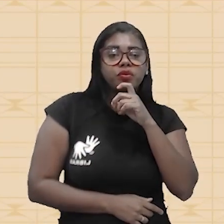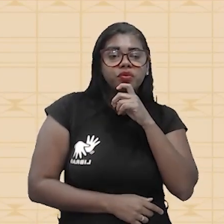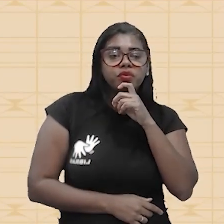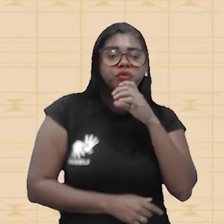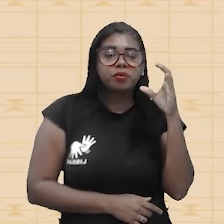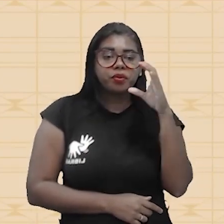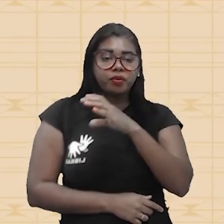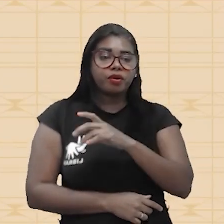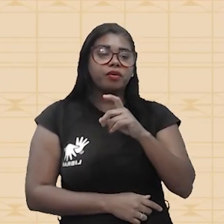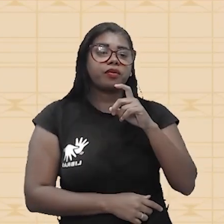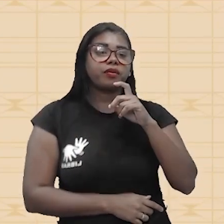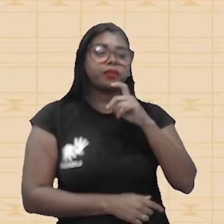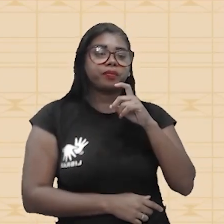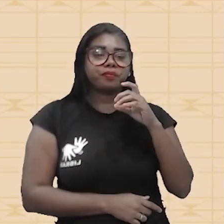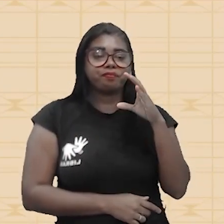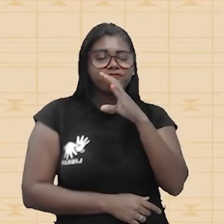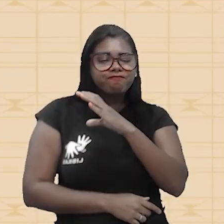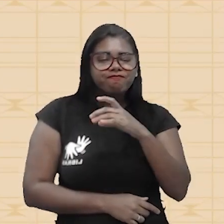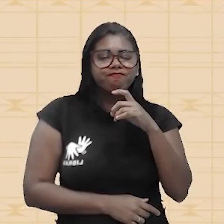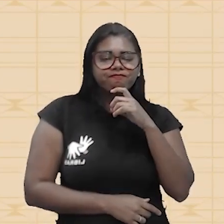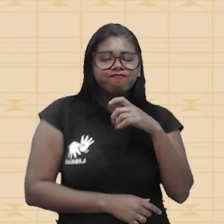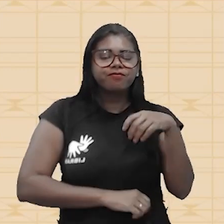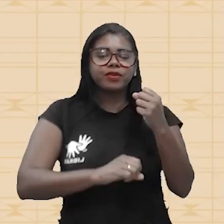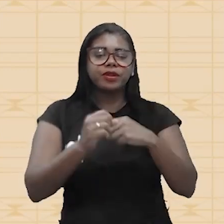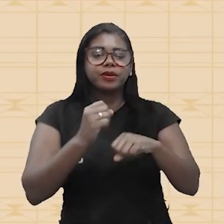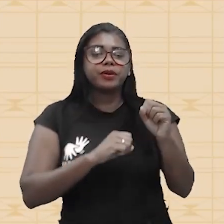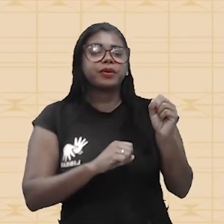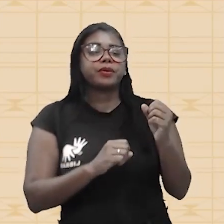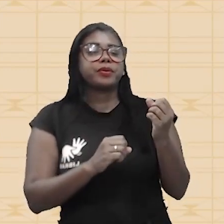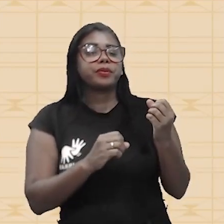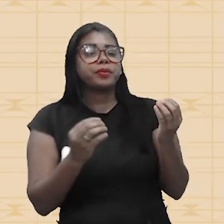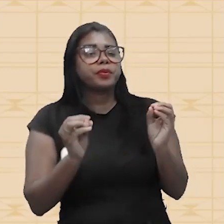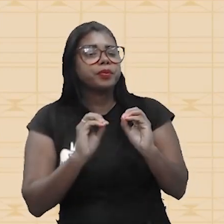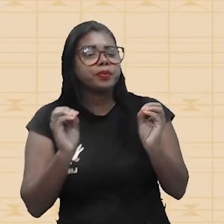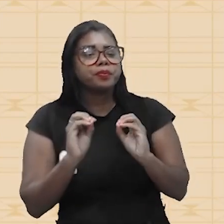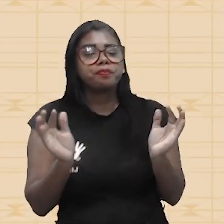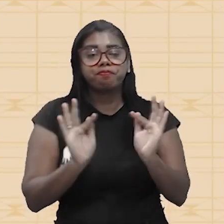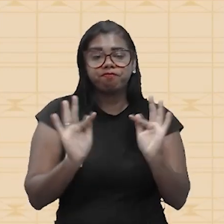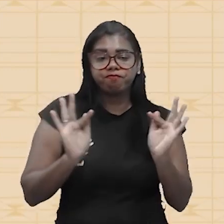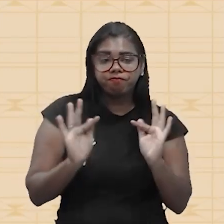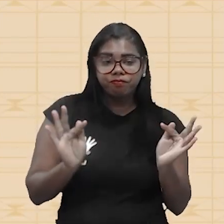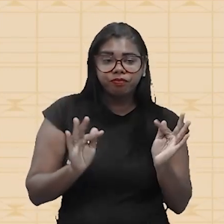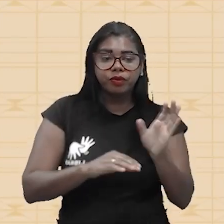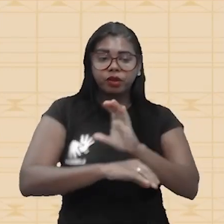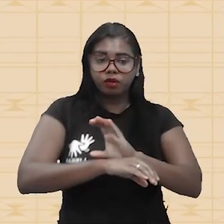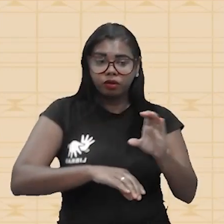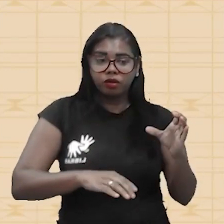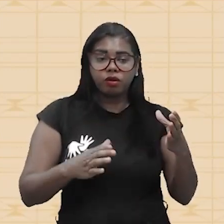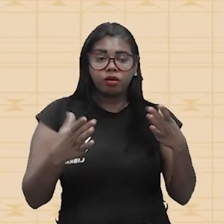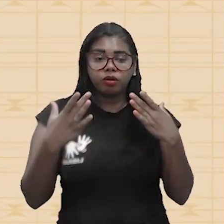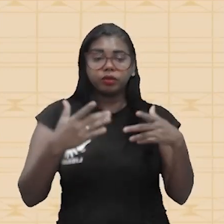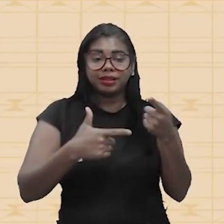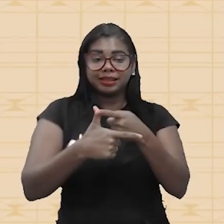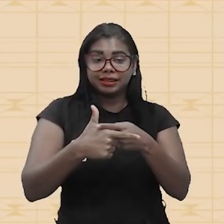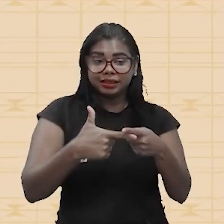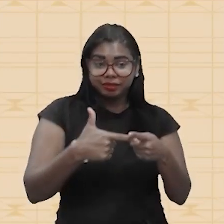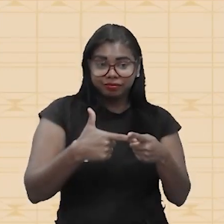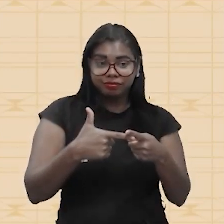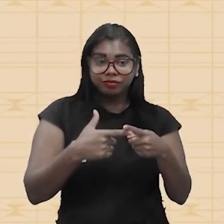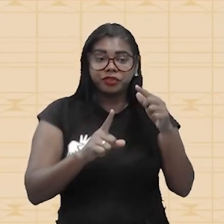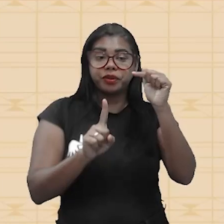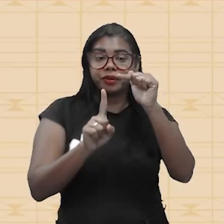esse rendimento é de uma máquina comum. Quando você vai calcular o rendimento da máquina de Carnot, a divisão é da temperatura.